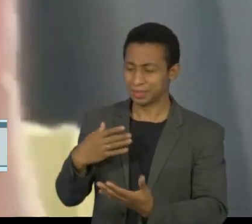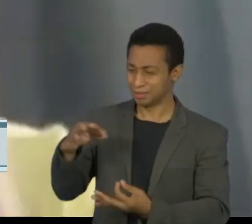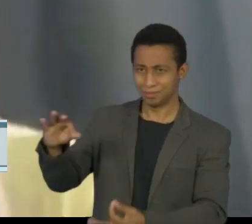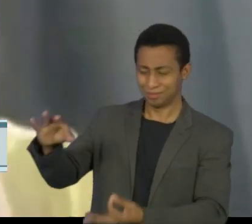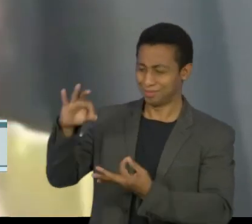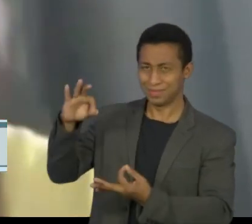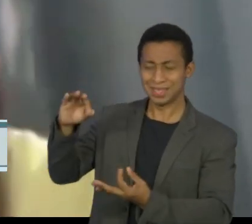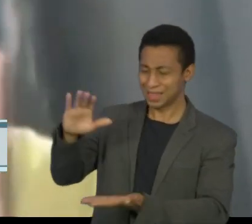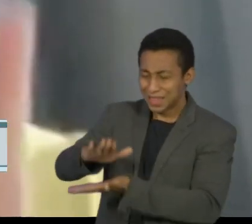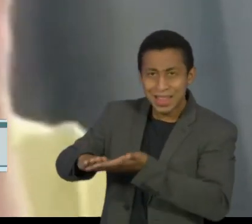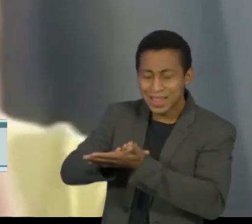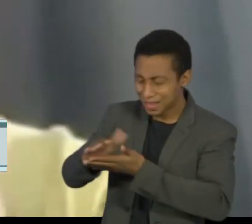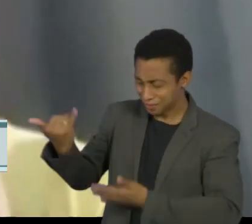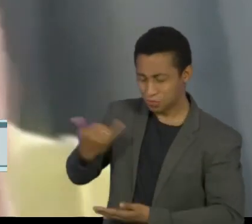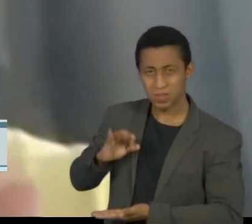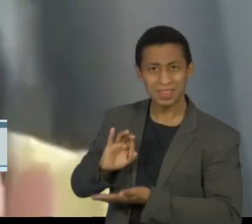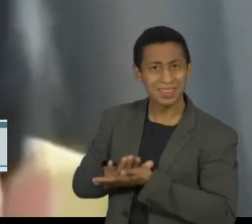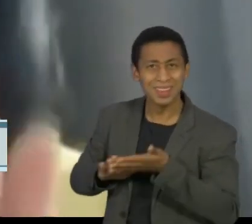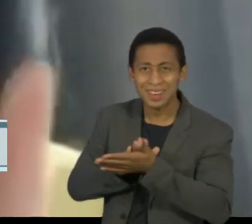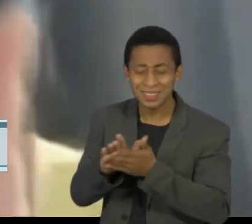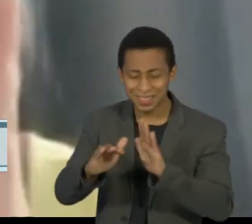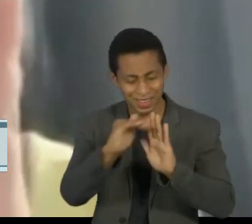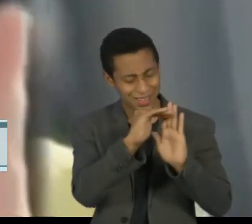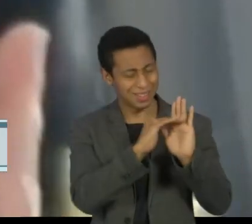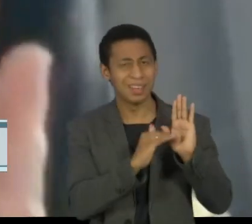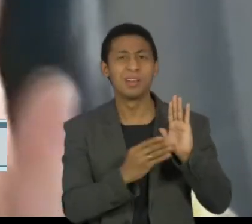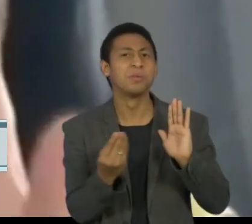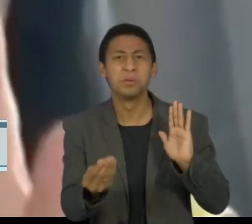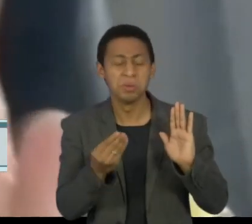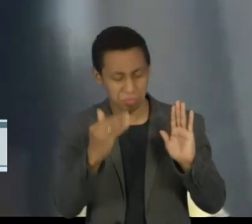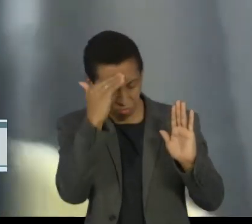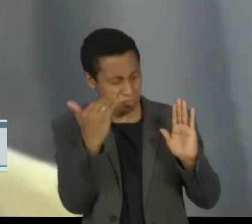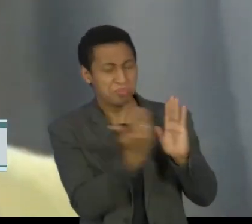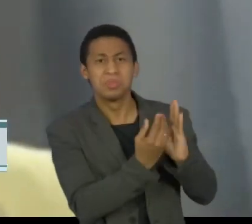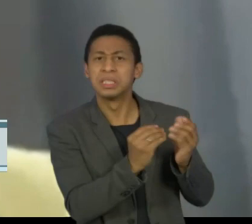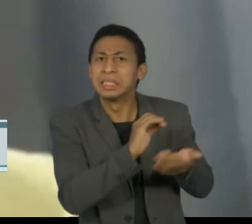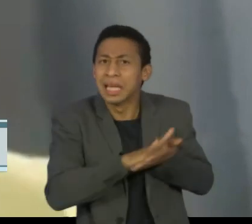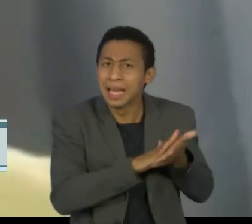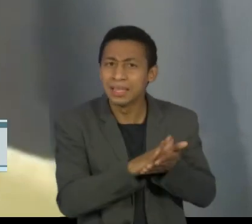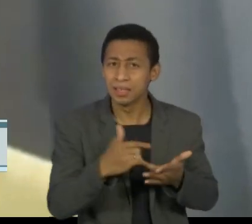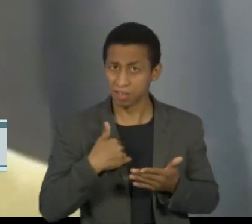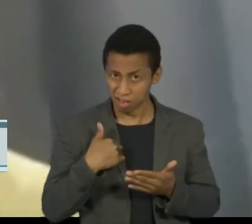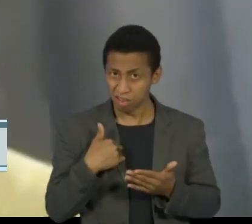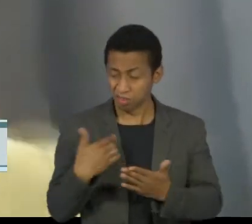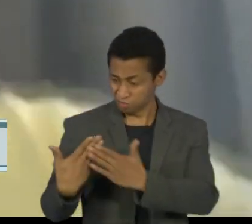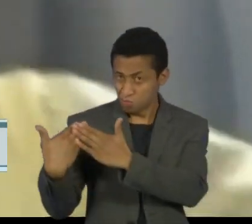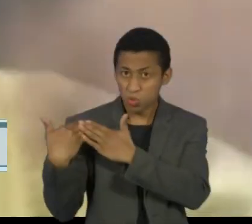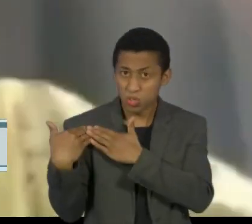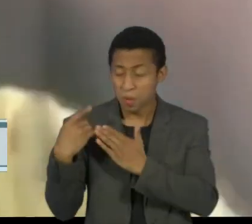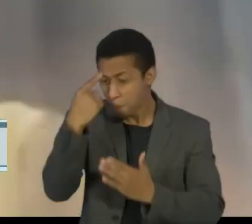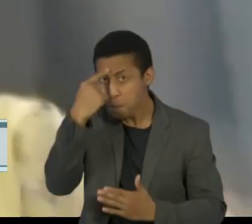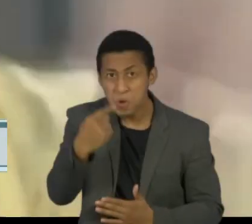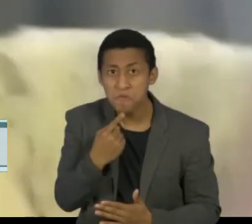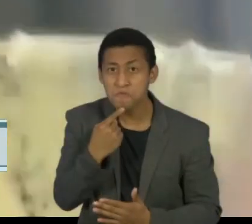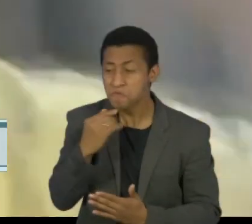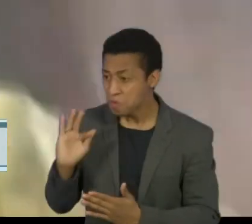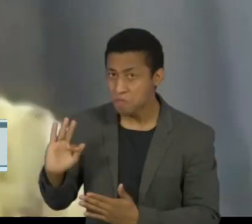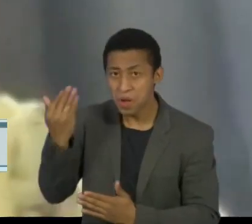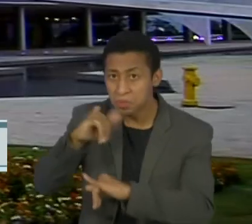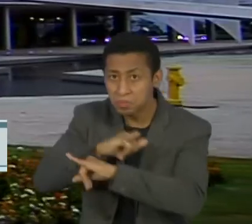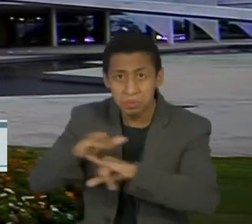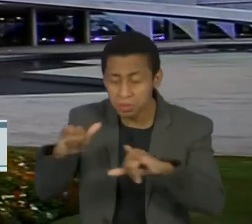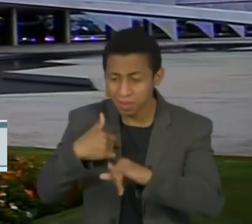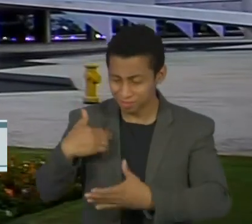Facebook sobre violação de regras em suas contas e que não pode responder pelo conteúdo de perfis de pessoas que trabalharam no seu